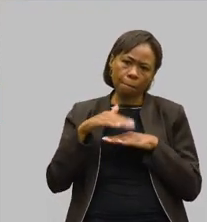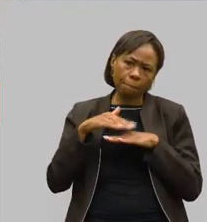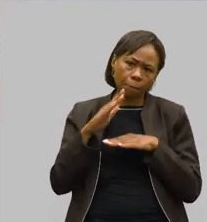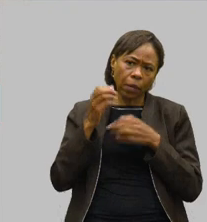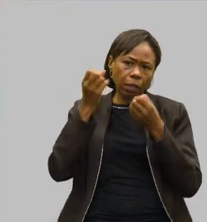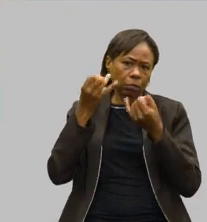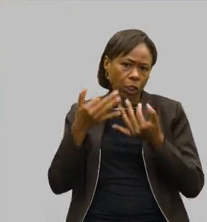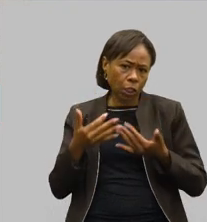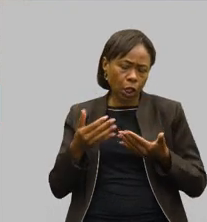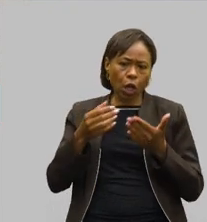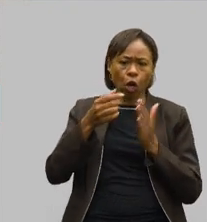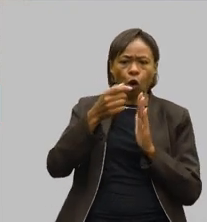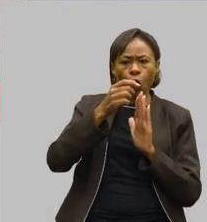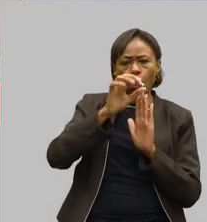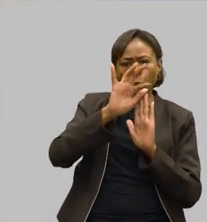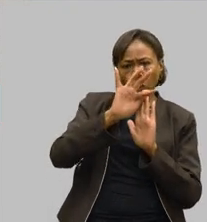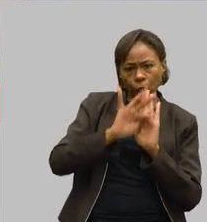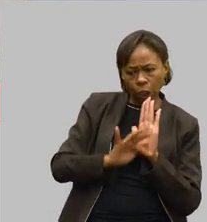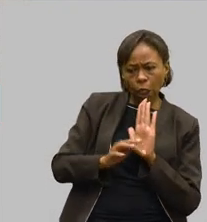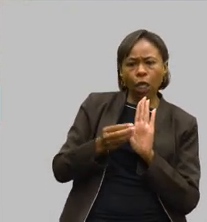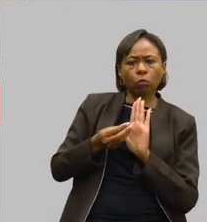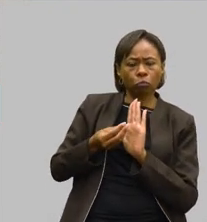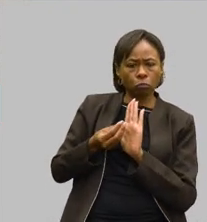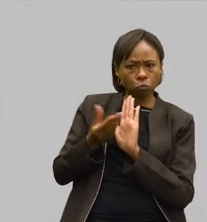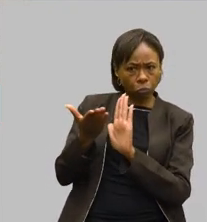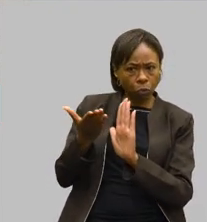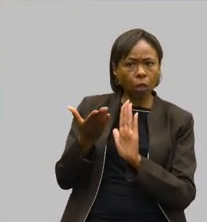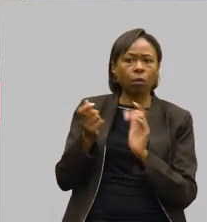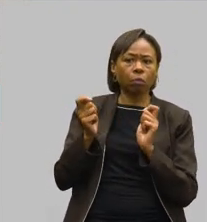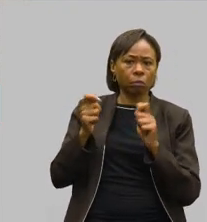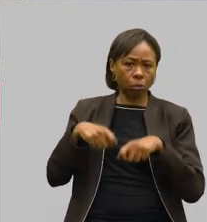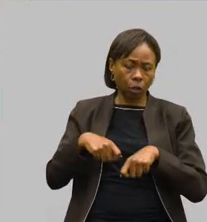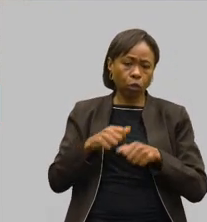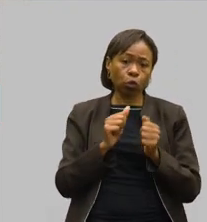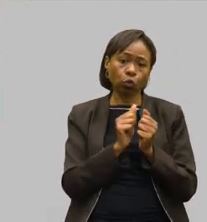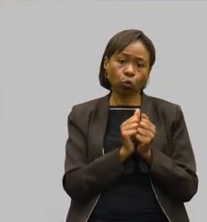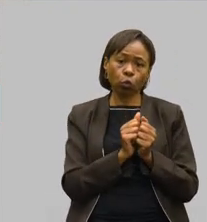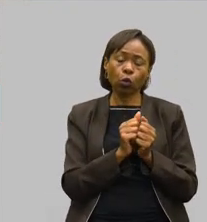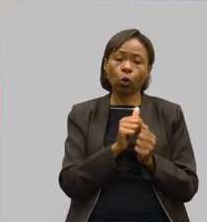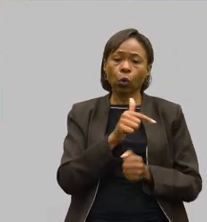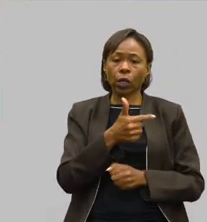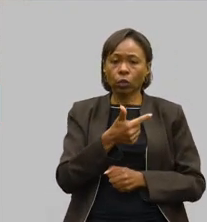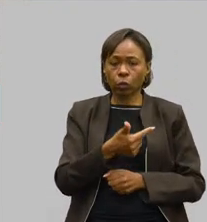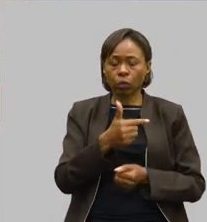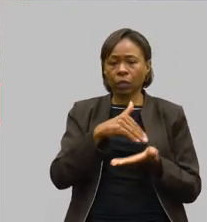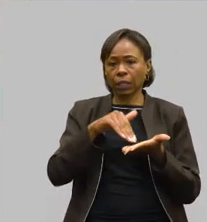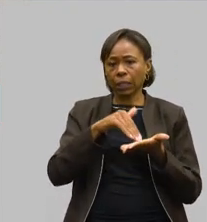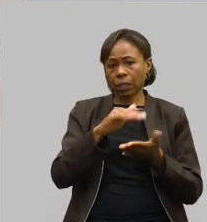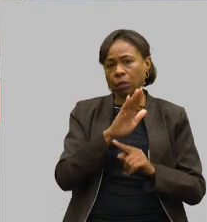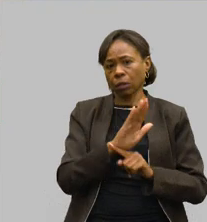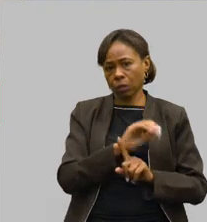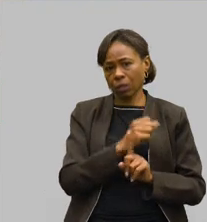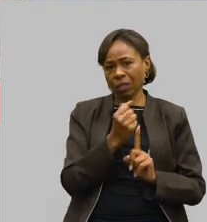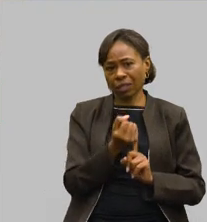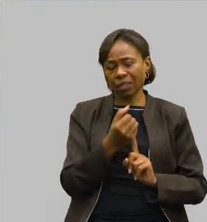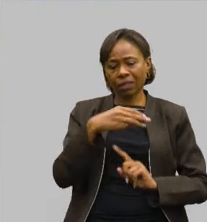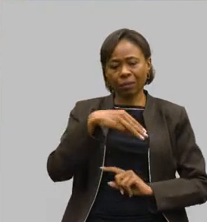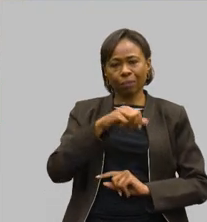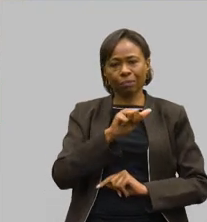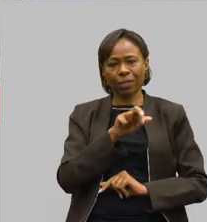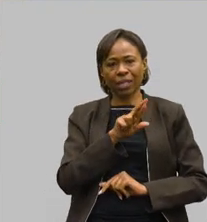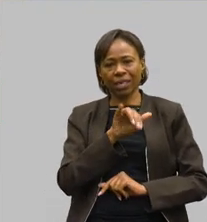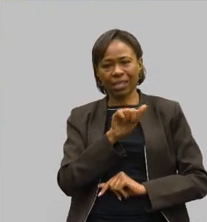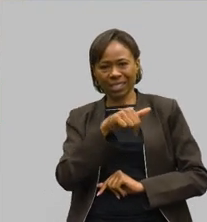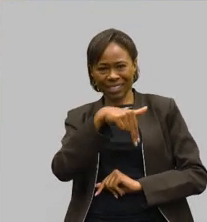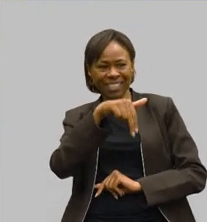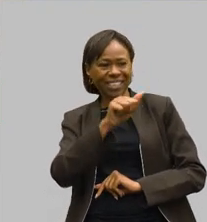escrito, a gente se coloca aqui à disposição, juntamente com a subsecretária de assistência social, Mariana, também, que se faz aqui presente